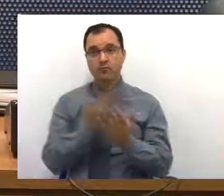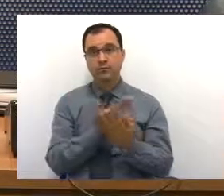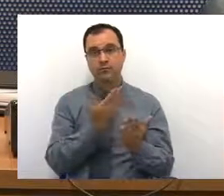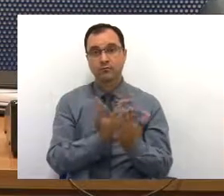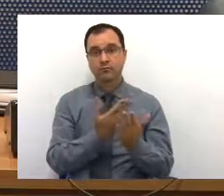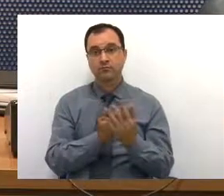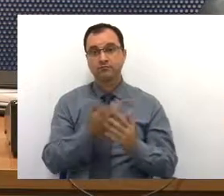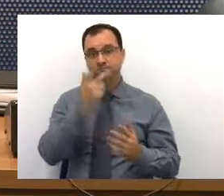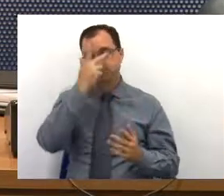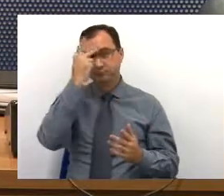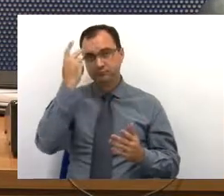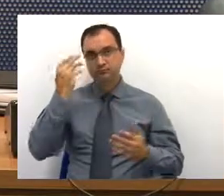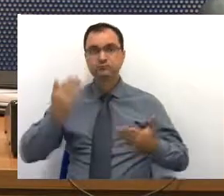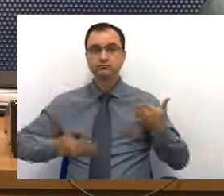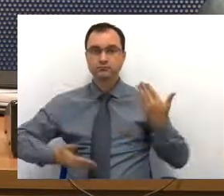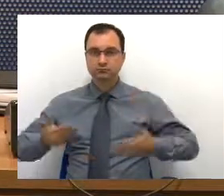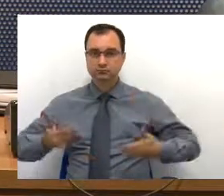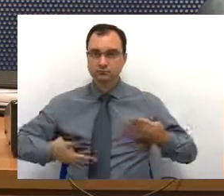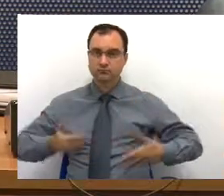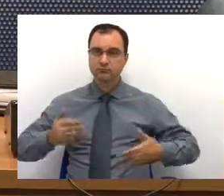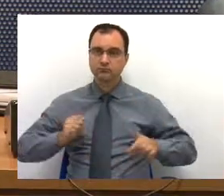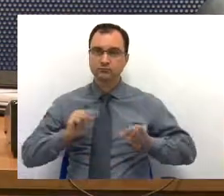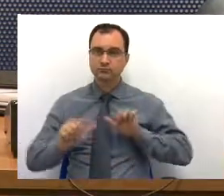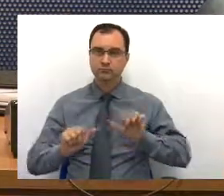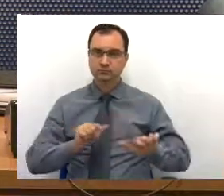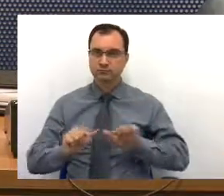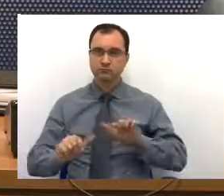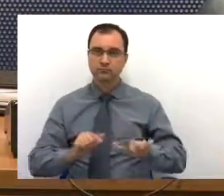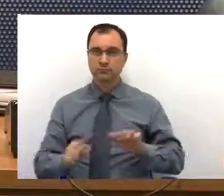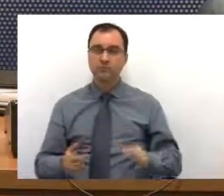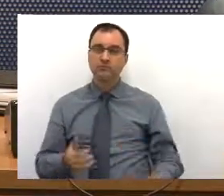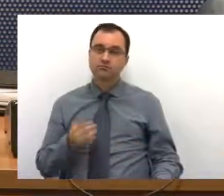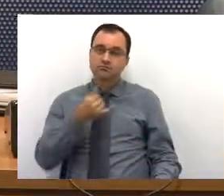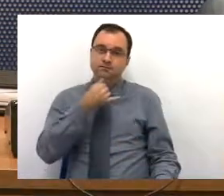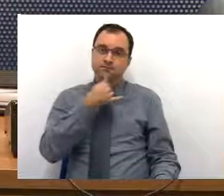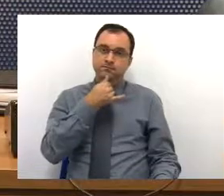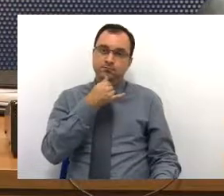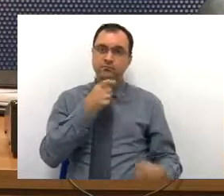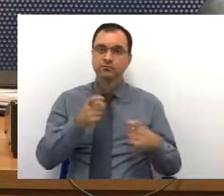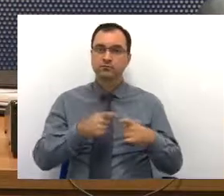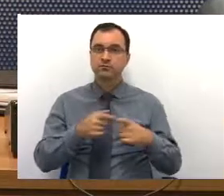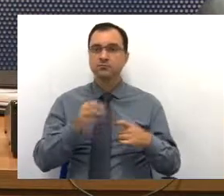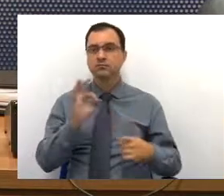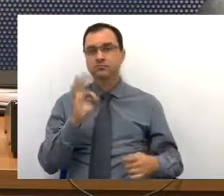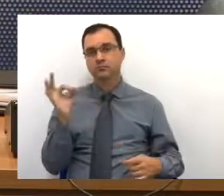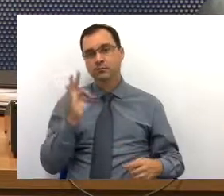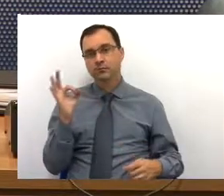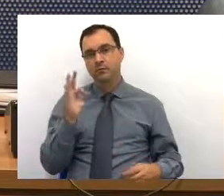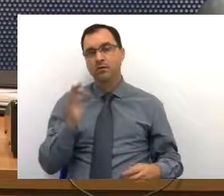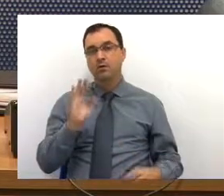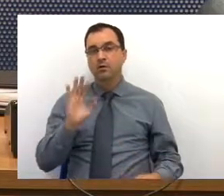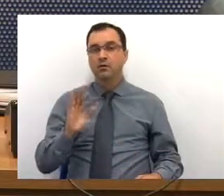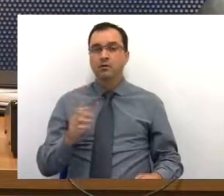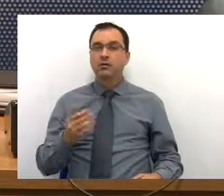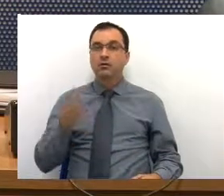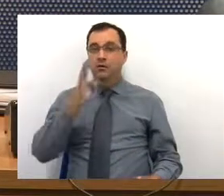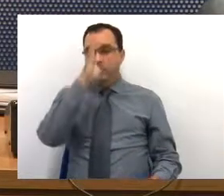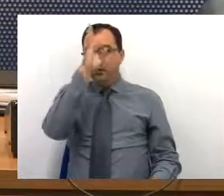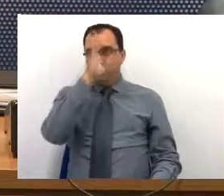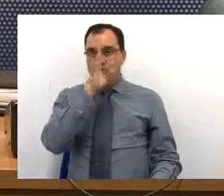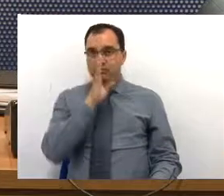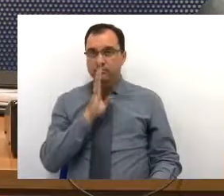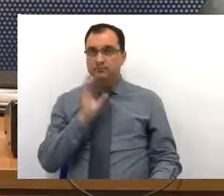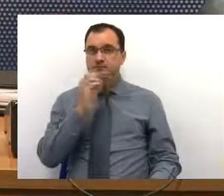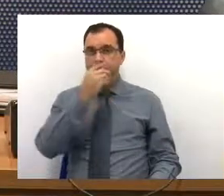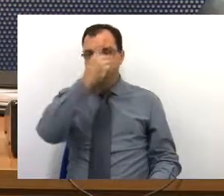funcionários. Infelizmente, ainda não temos de medicina, mas sai de graça para a